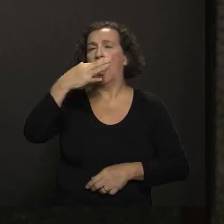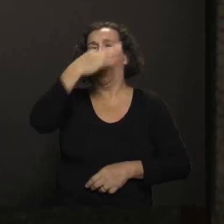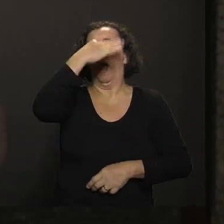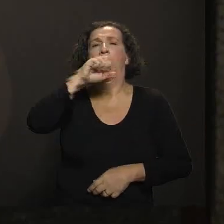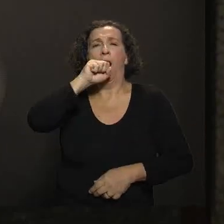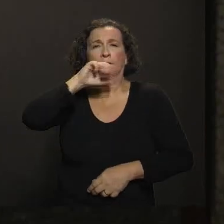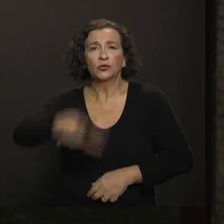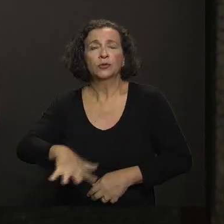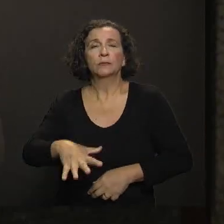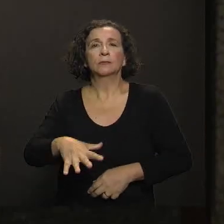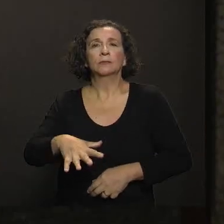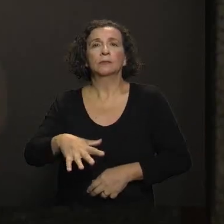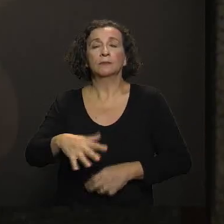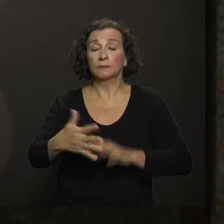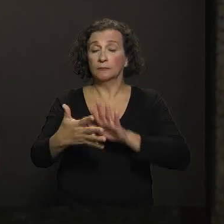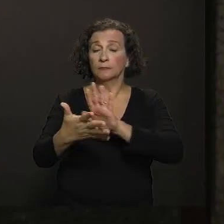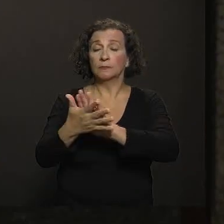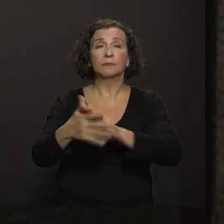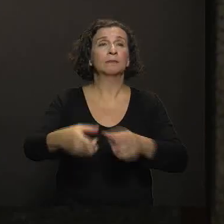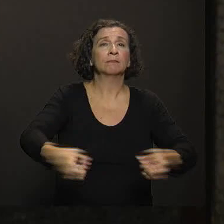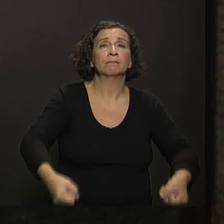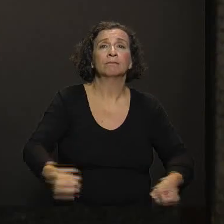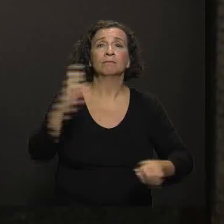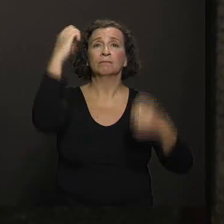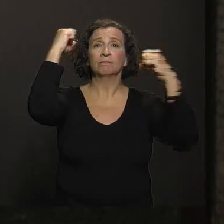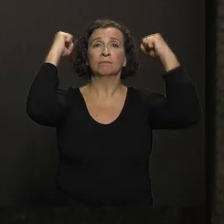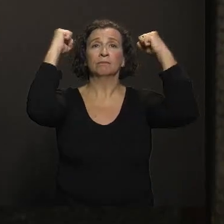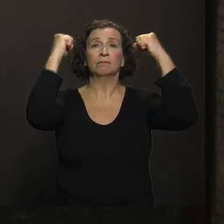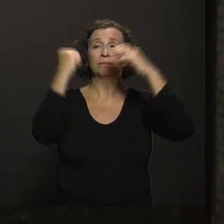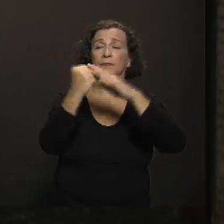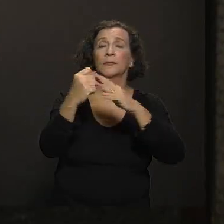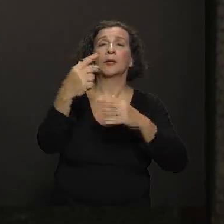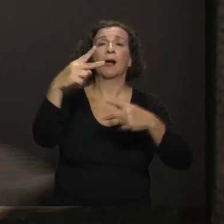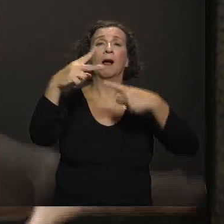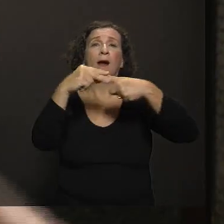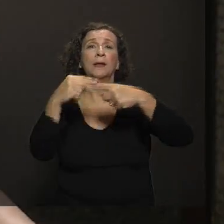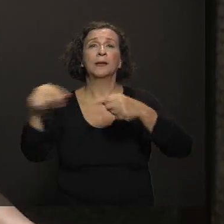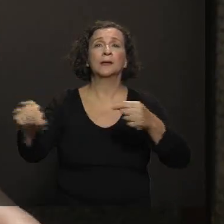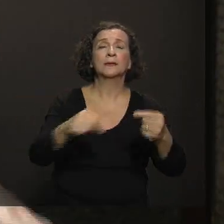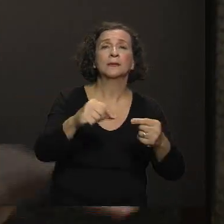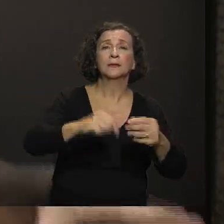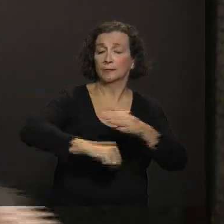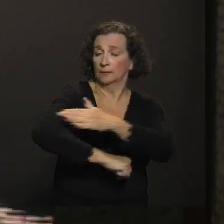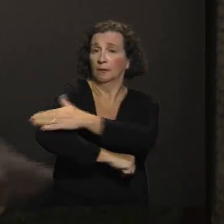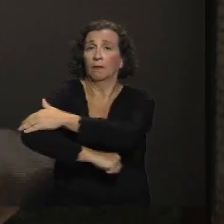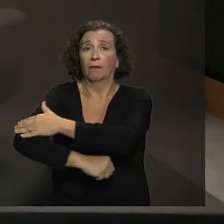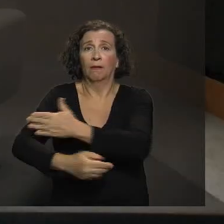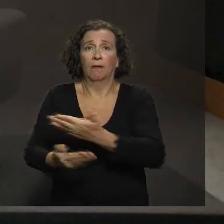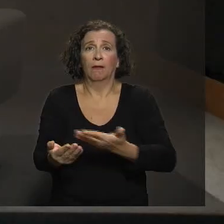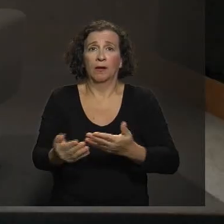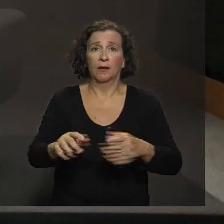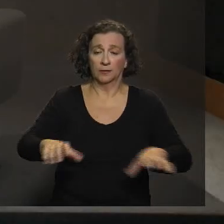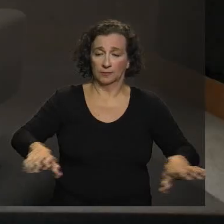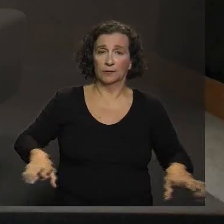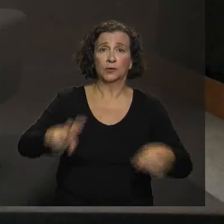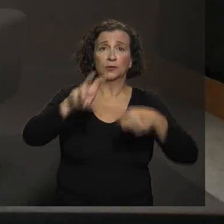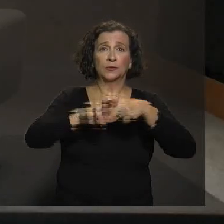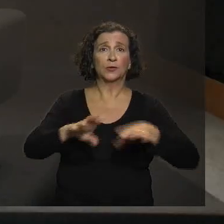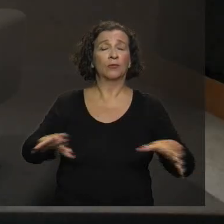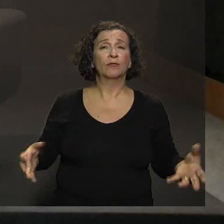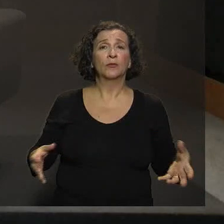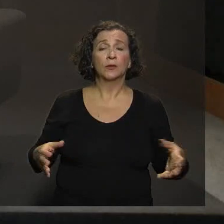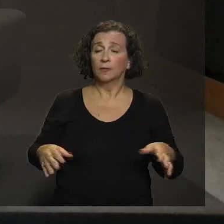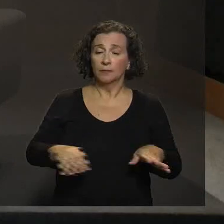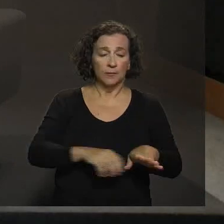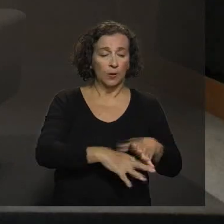tosse e bota a mão no transporte público, pega uma caneta, encosta no sofá e